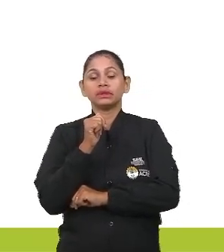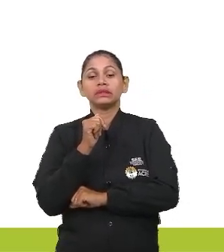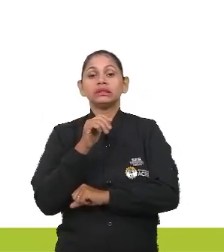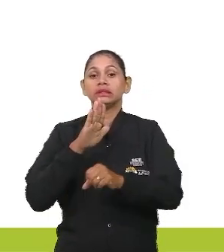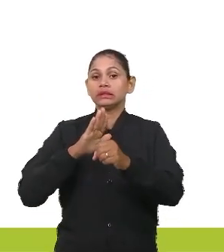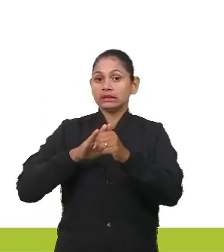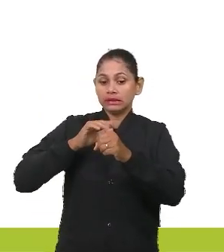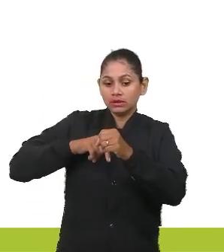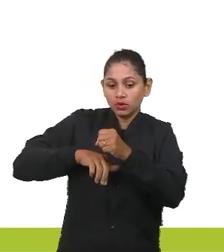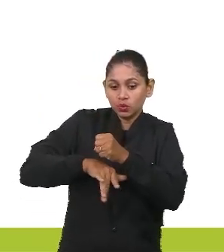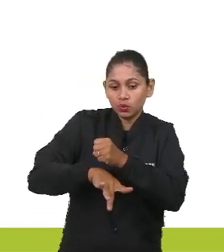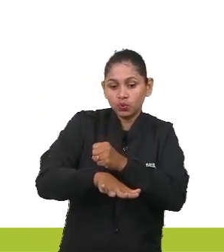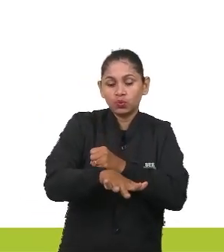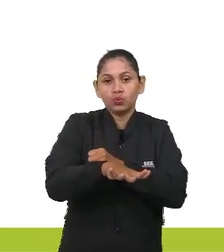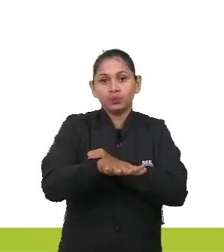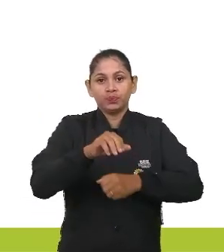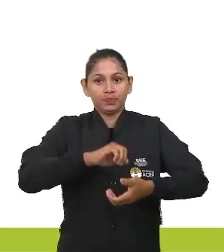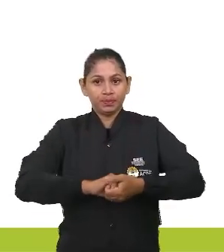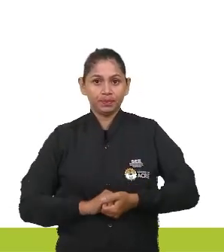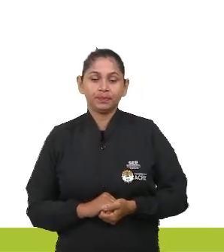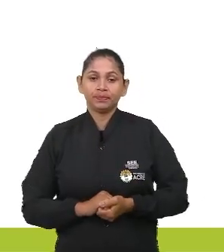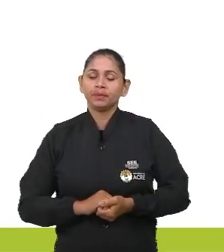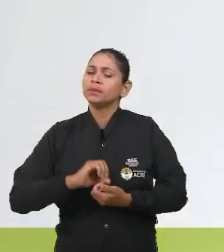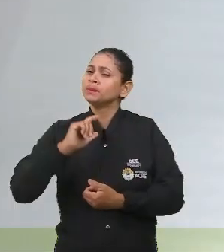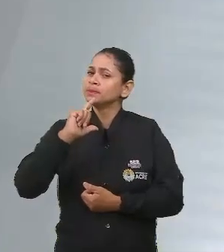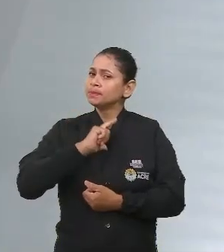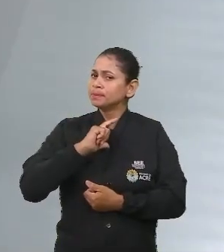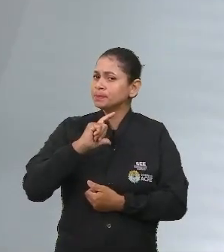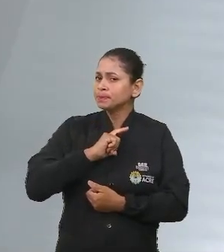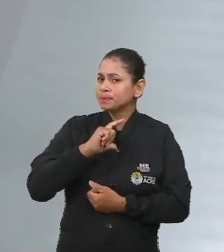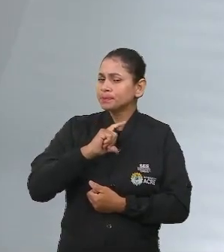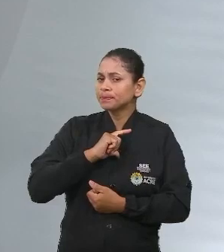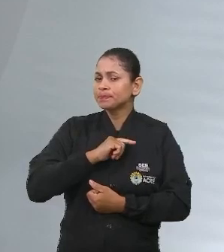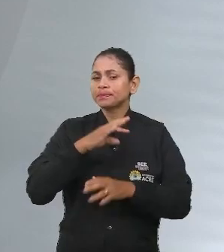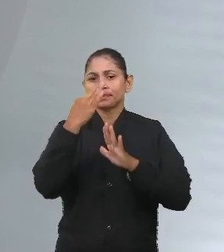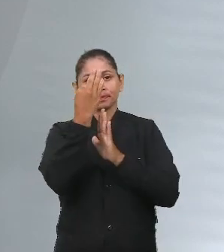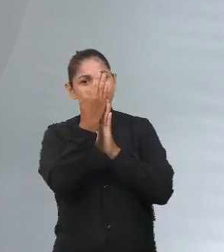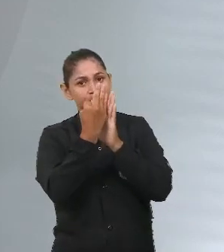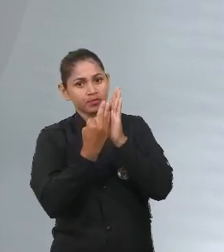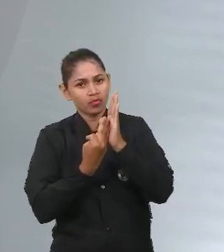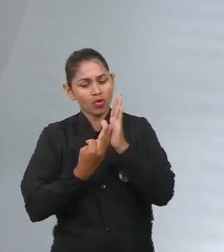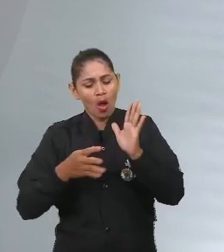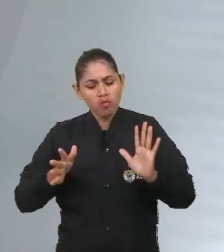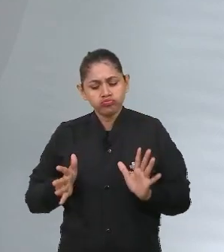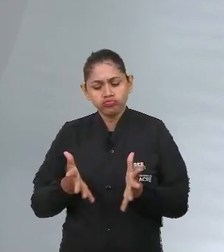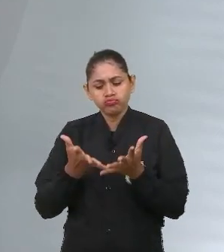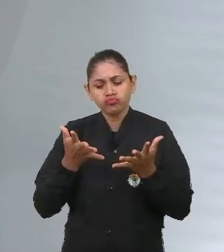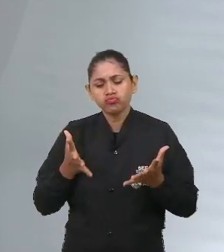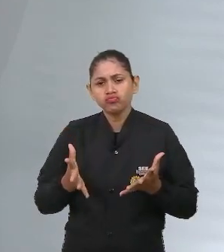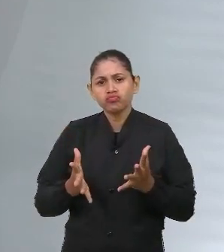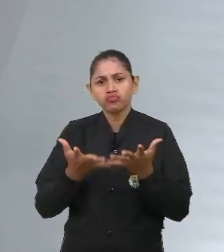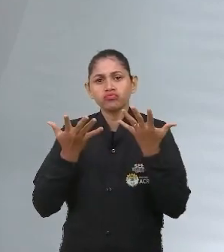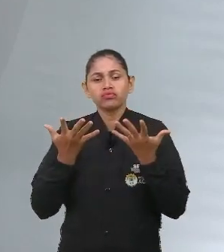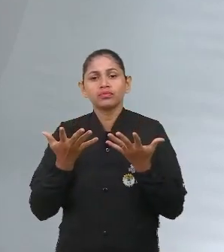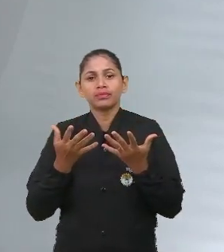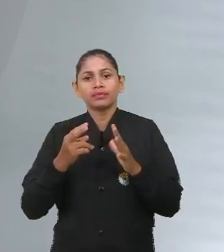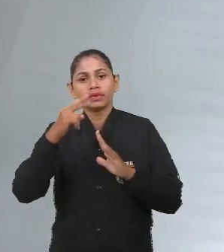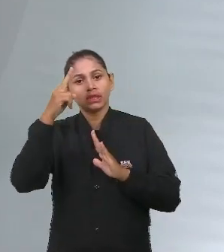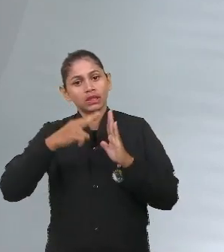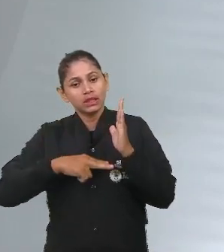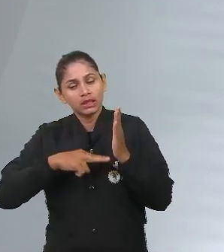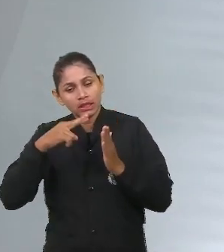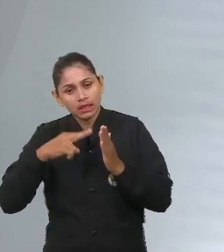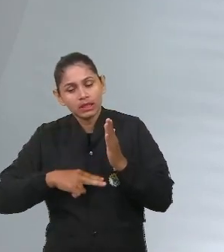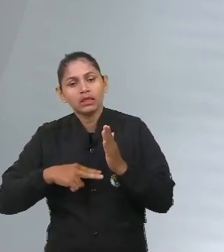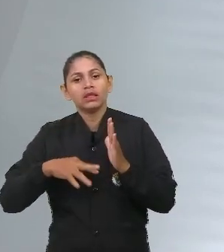professor o senhor falou sobre os textos motivadores o senhor leu sobre esses possíveis textos